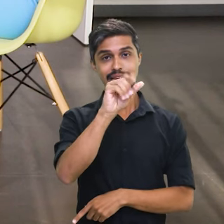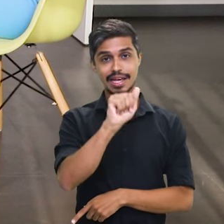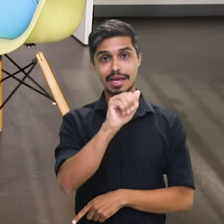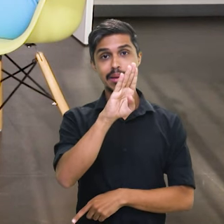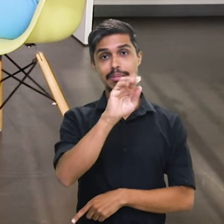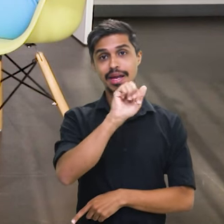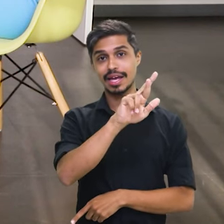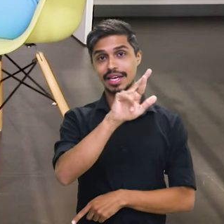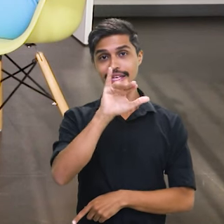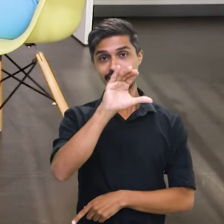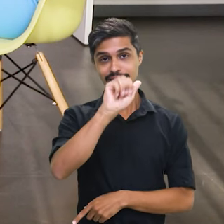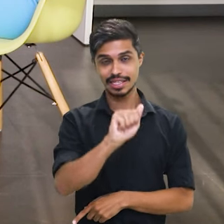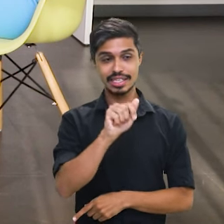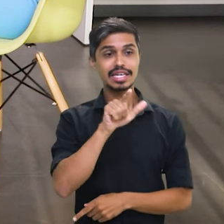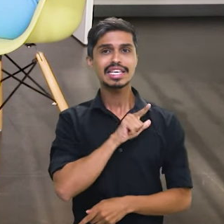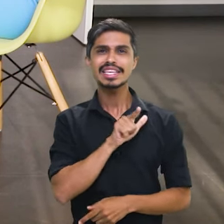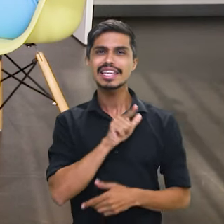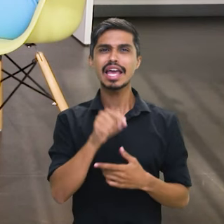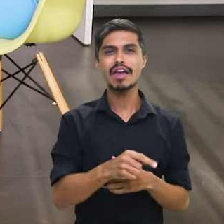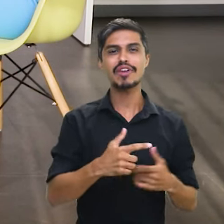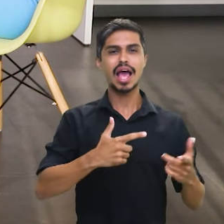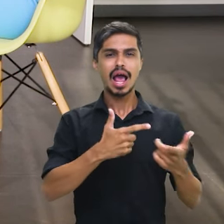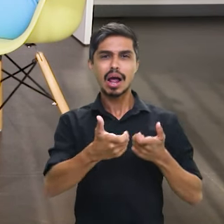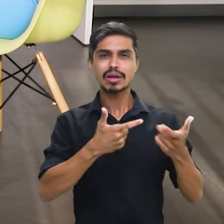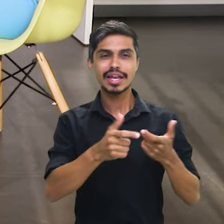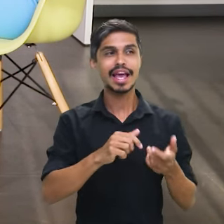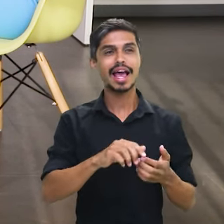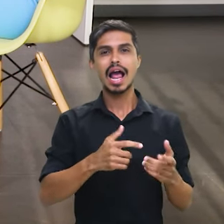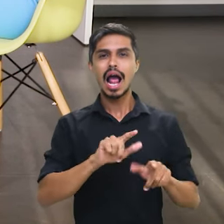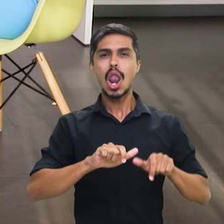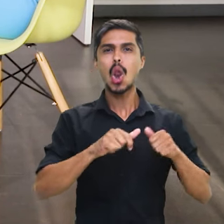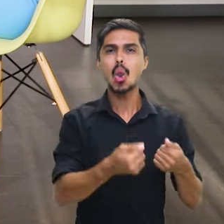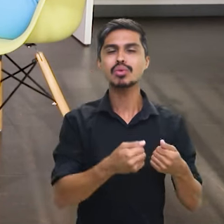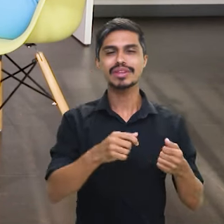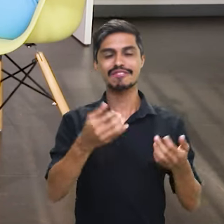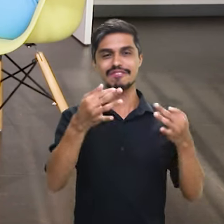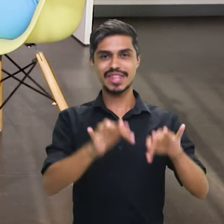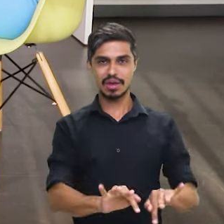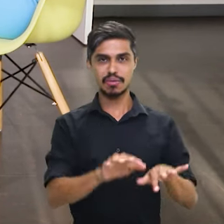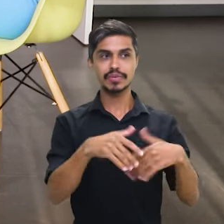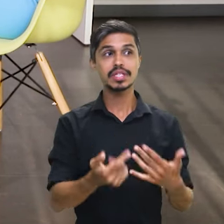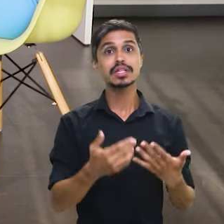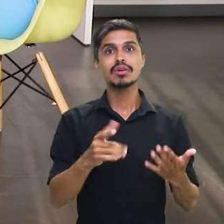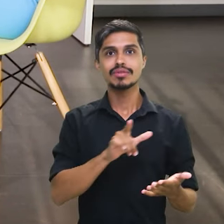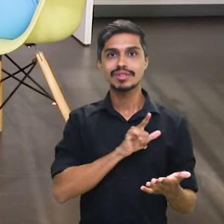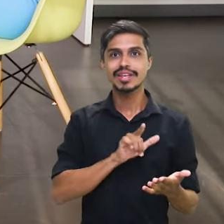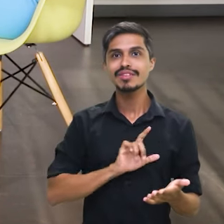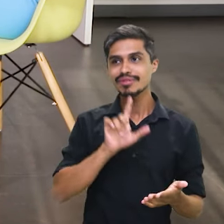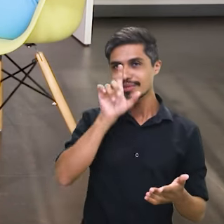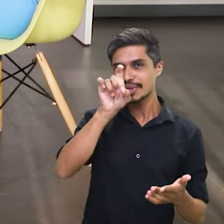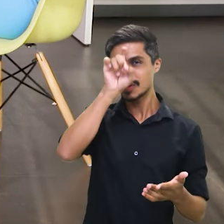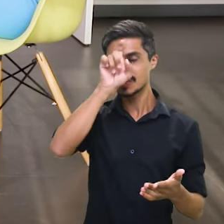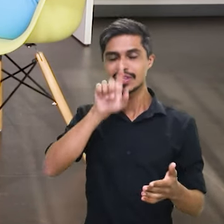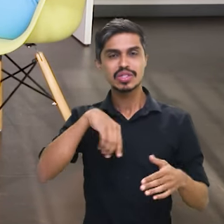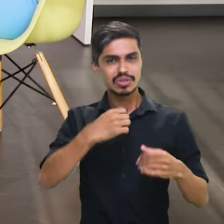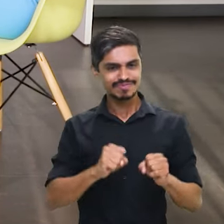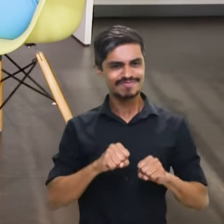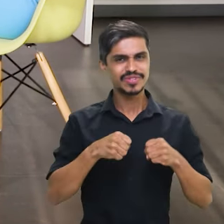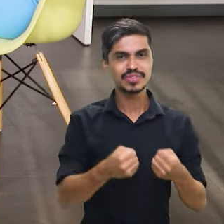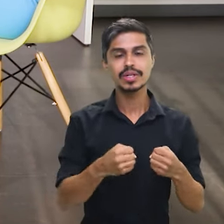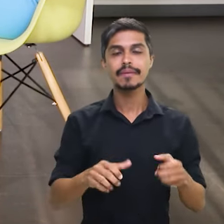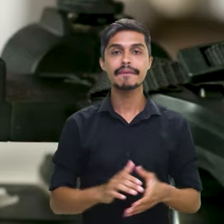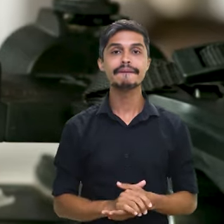quilombos, onde houve o confronto final. E daí, para Palmares, foi um passo, porque era um período que estávamos lutando